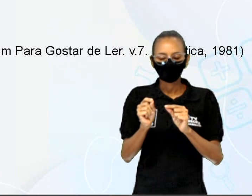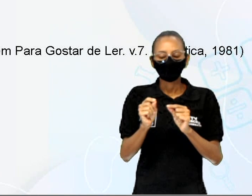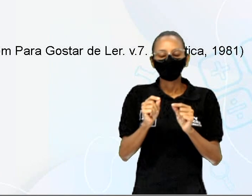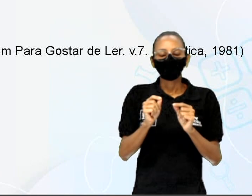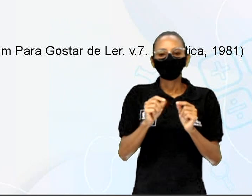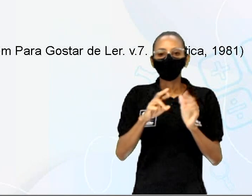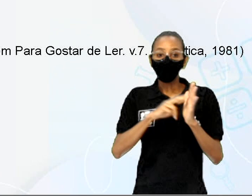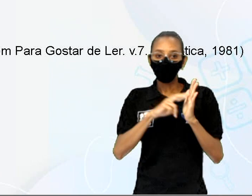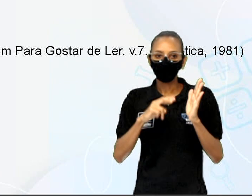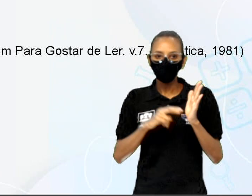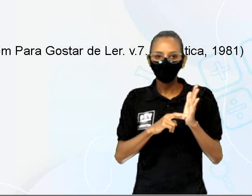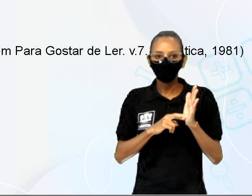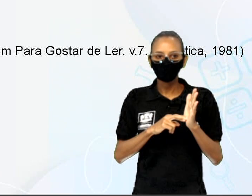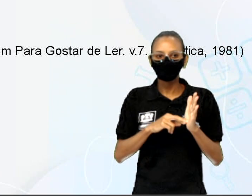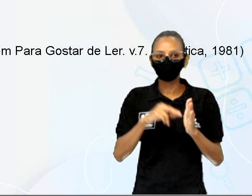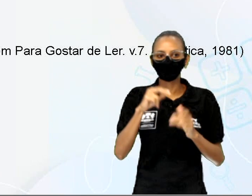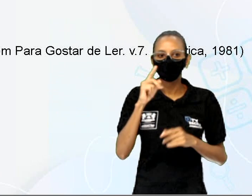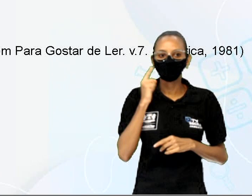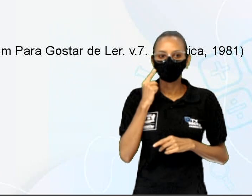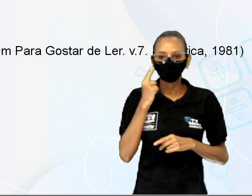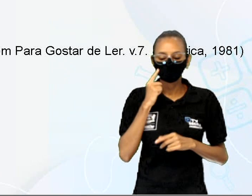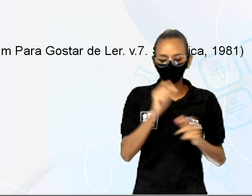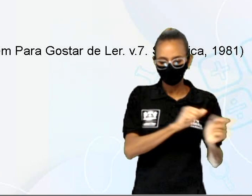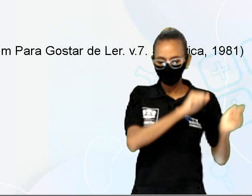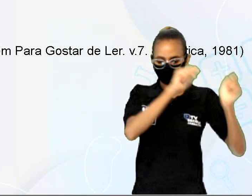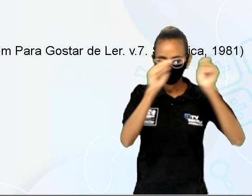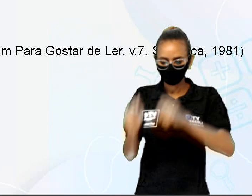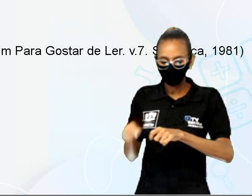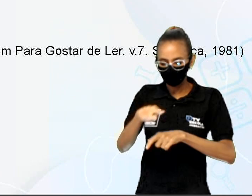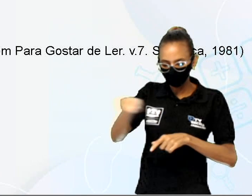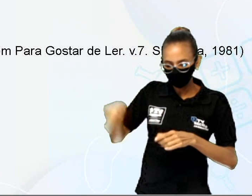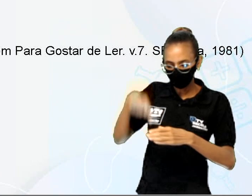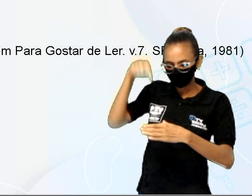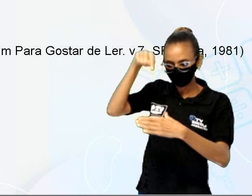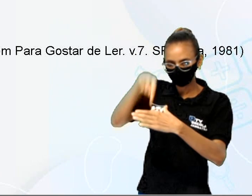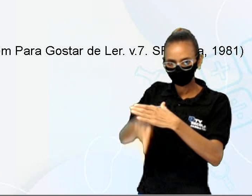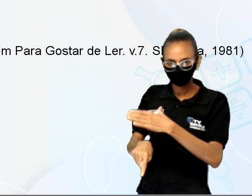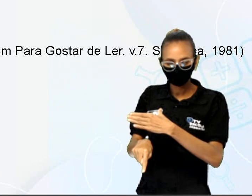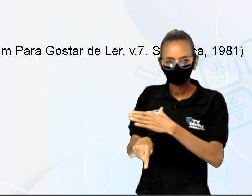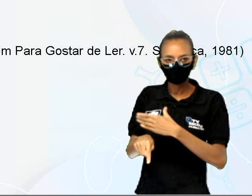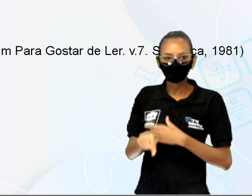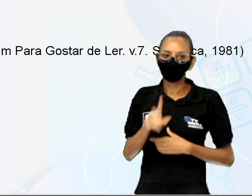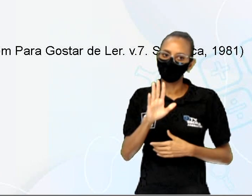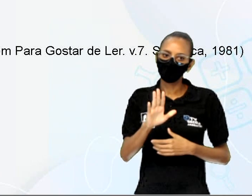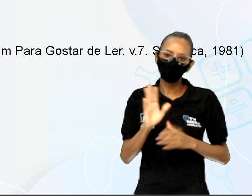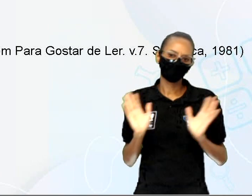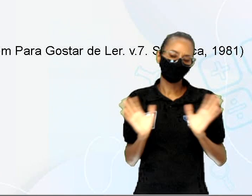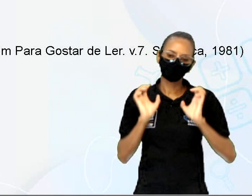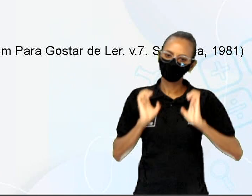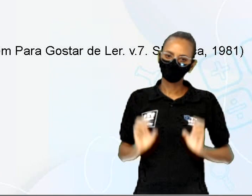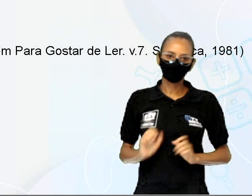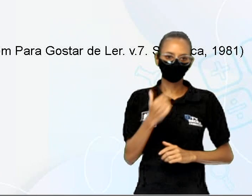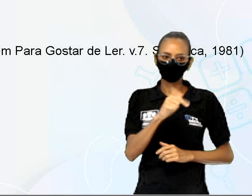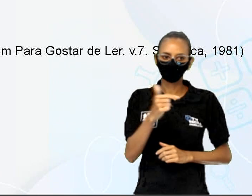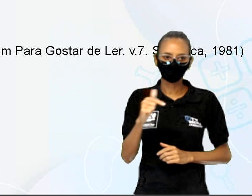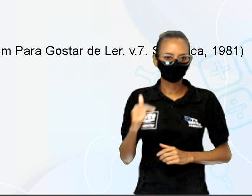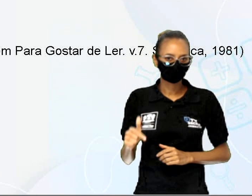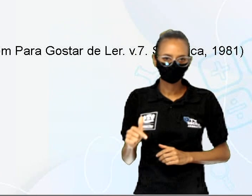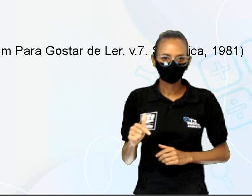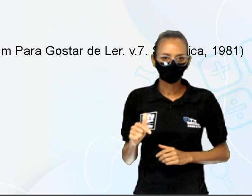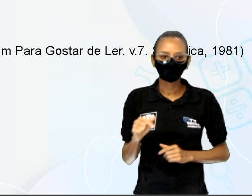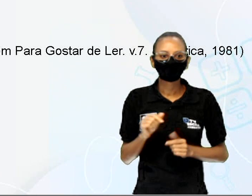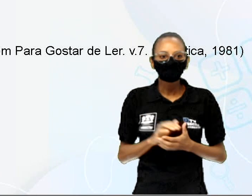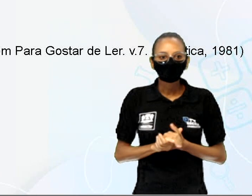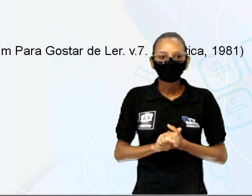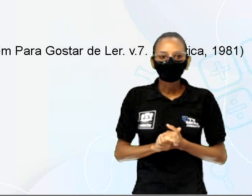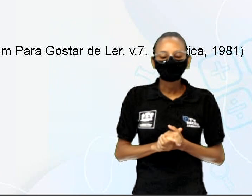rua é atirar um adversário dentro do bueiro. É considerada a atitude anti-esportiva e punida com um tiro indireto.